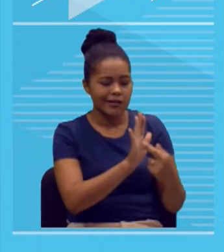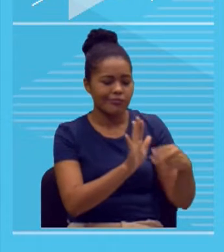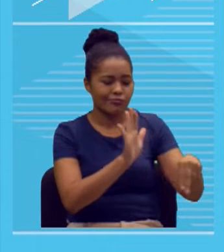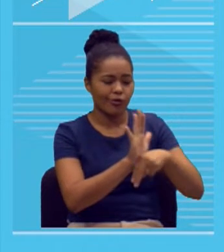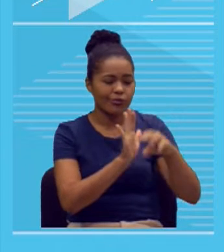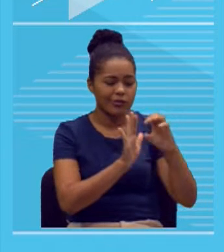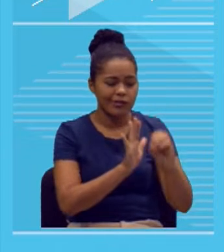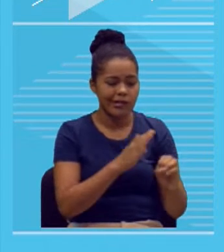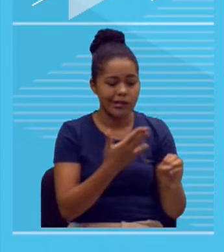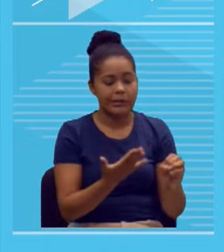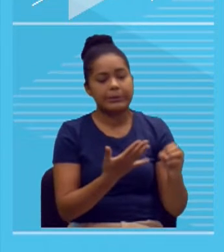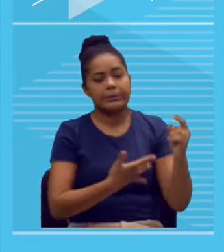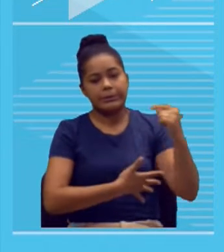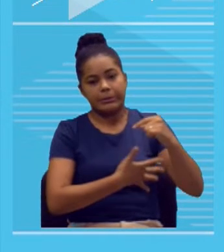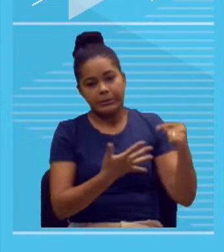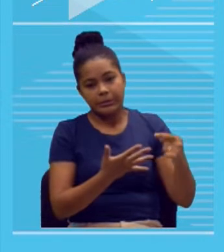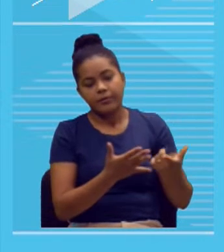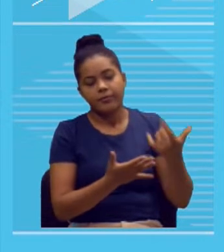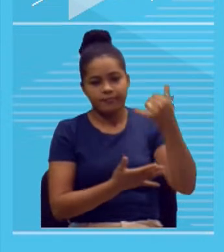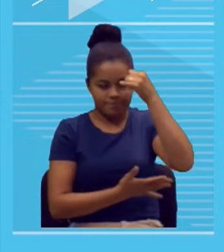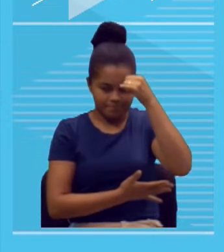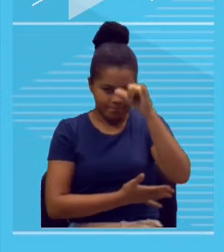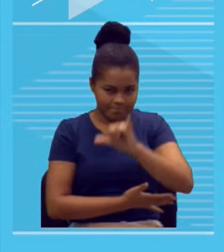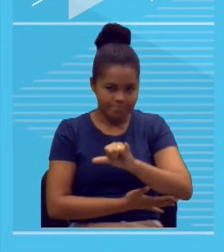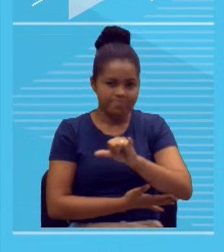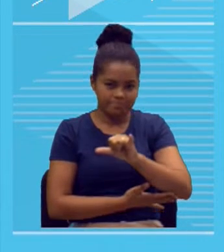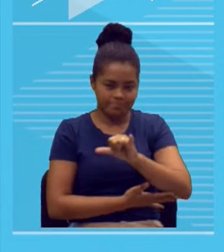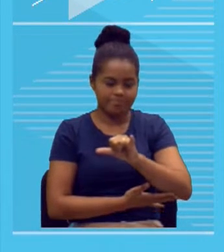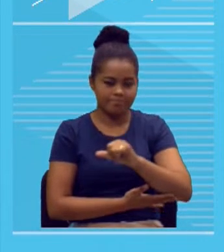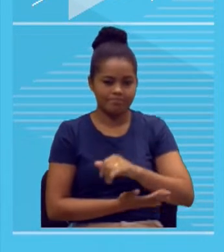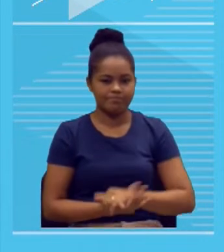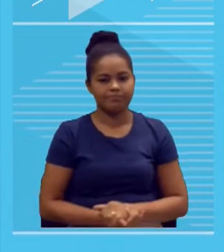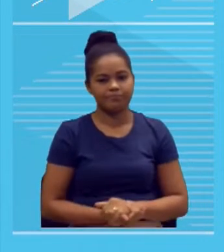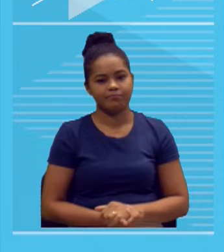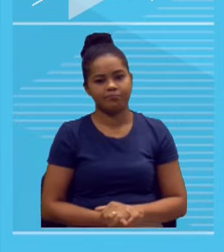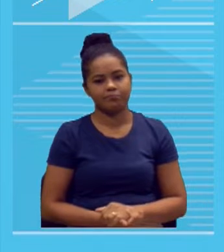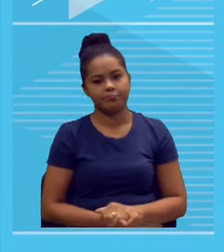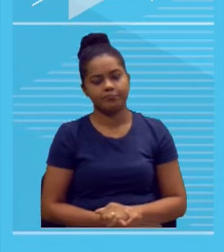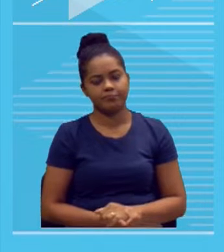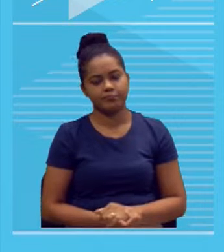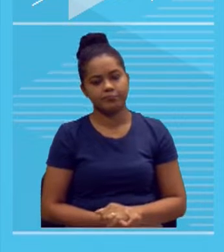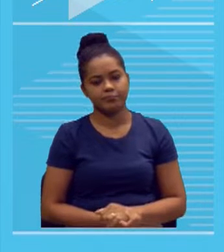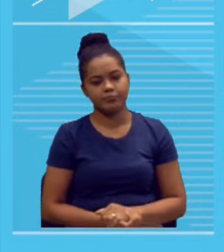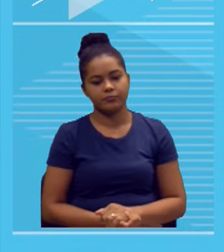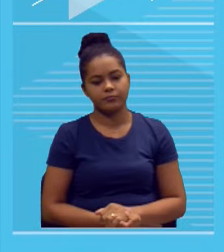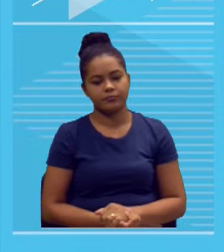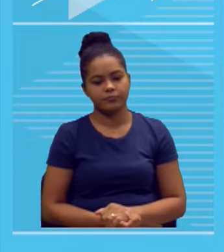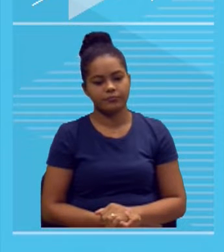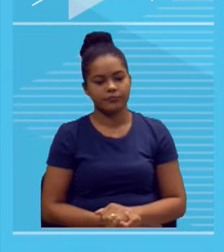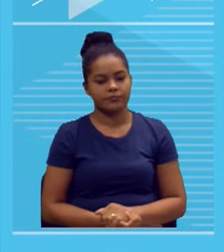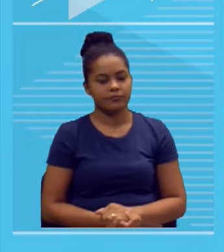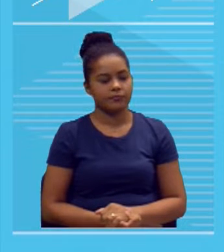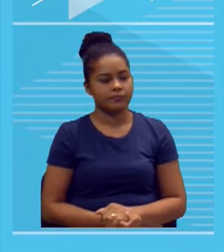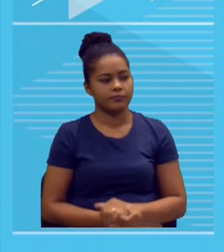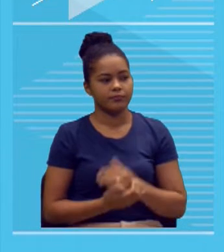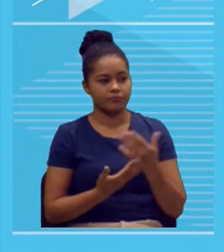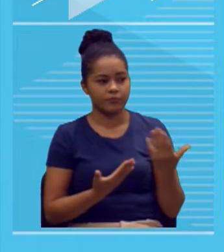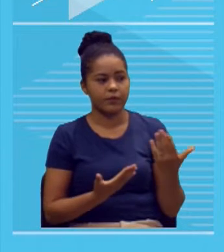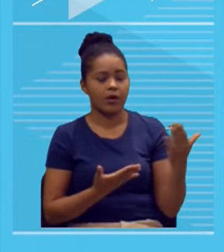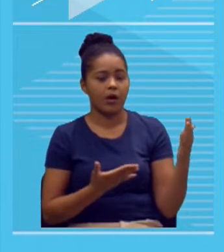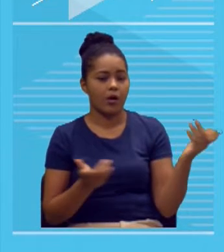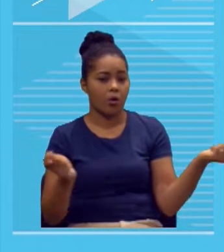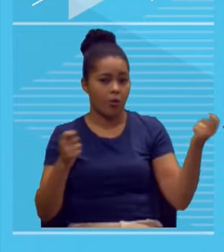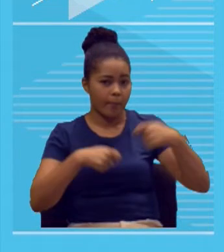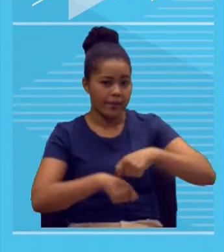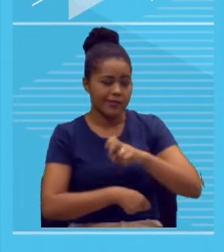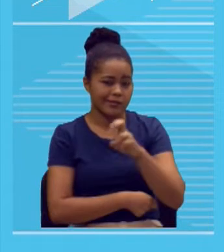situações zeram a competência 5, que é a competência que vai avaliar a